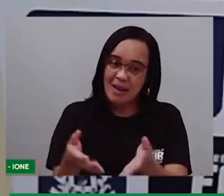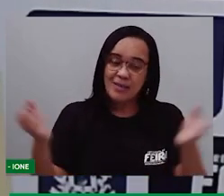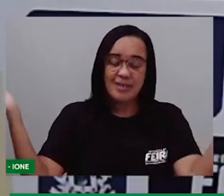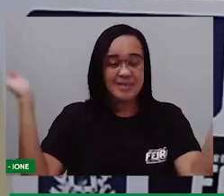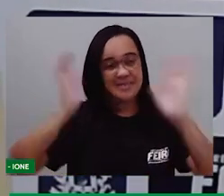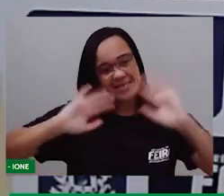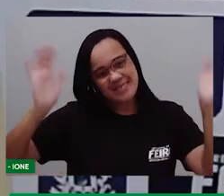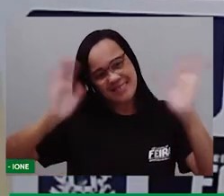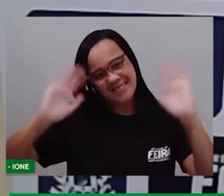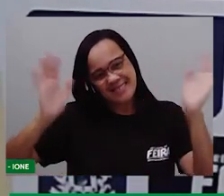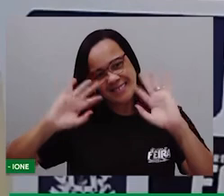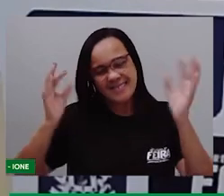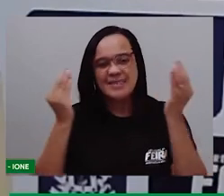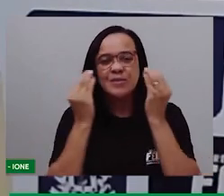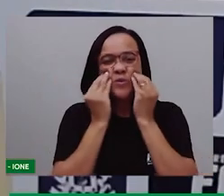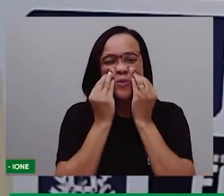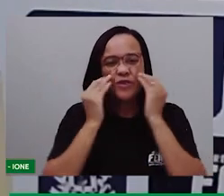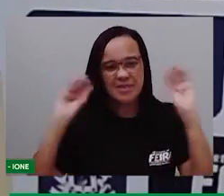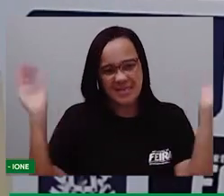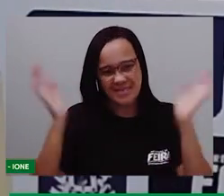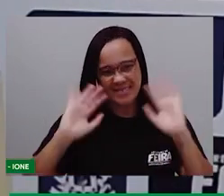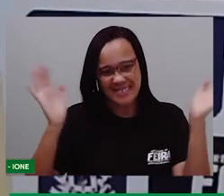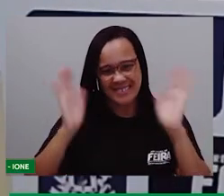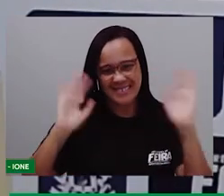a gente vai se despedindo, tá, meus amores?